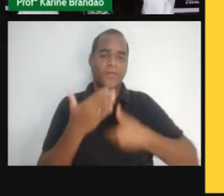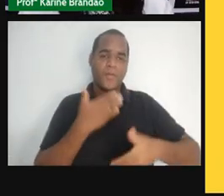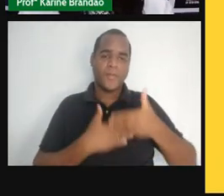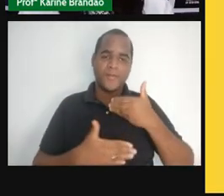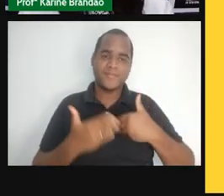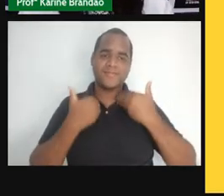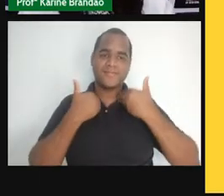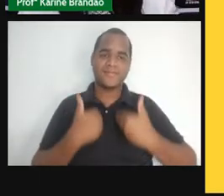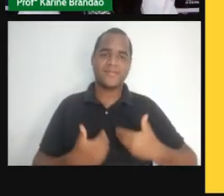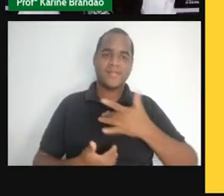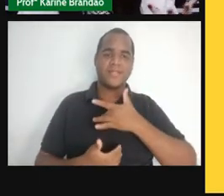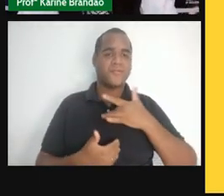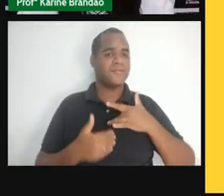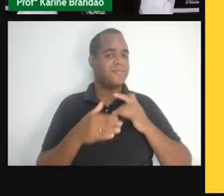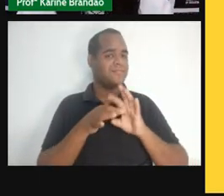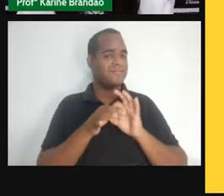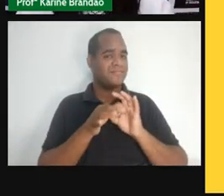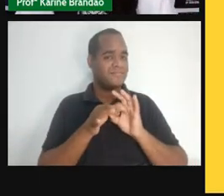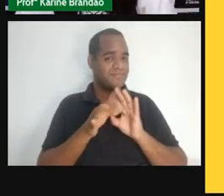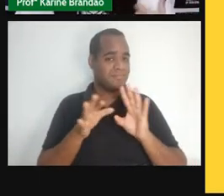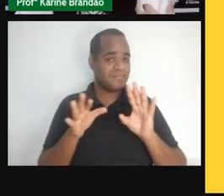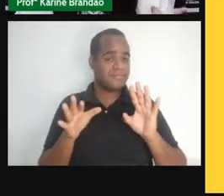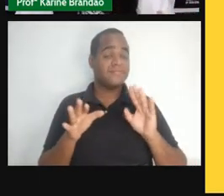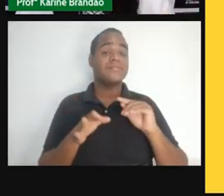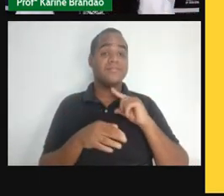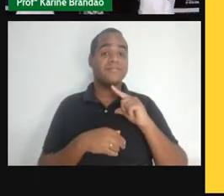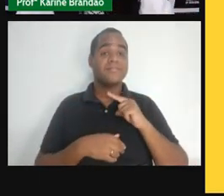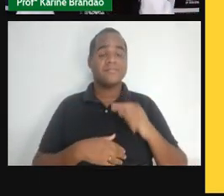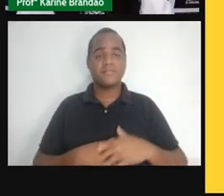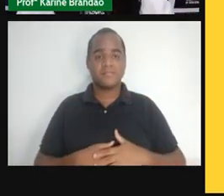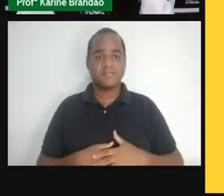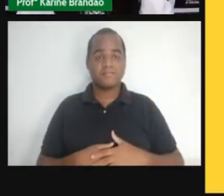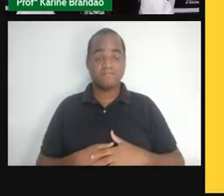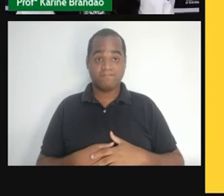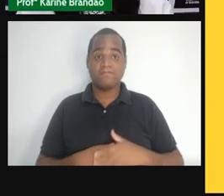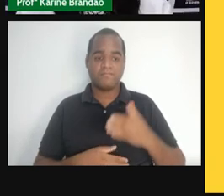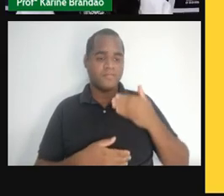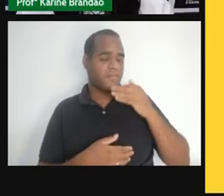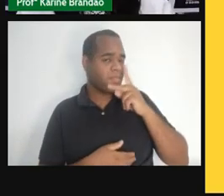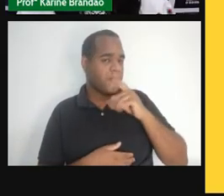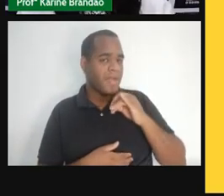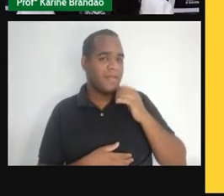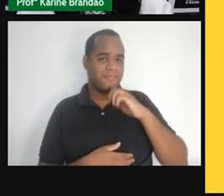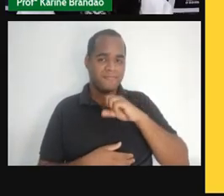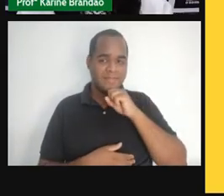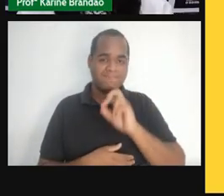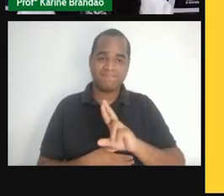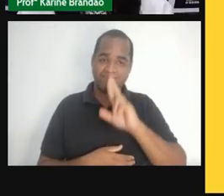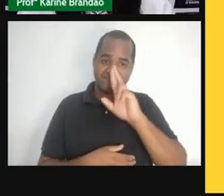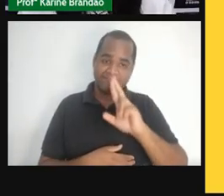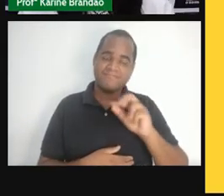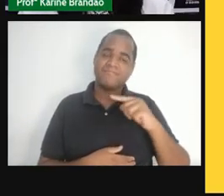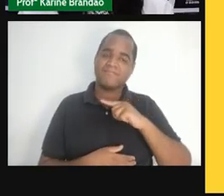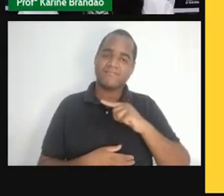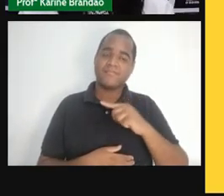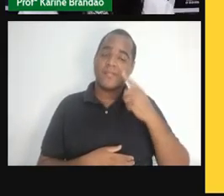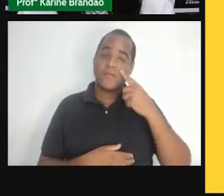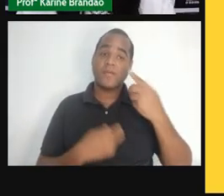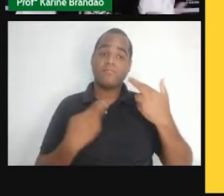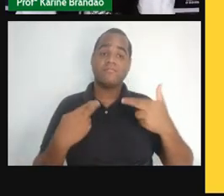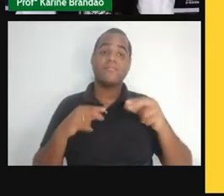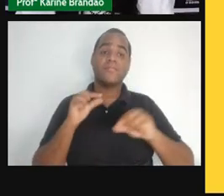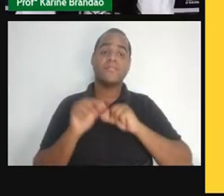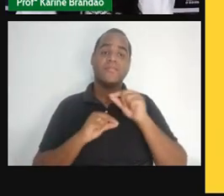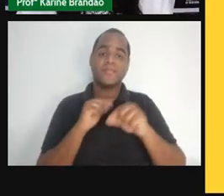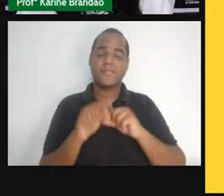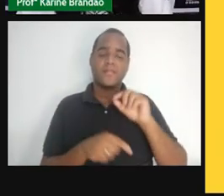aspectos da vida, o poder sobre o próprio corpo, a saúde, a liberdade para a vivência da sexualidade,